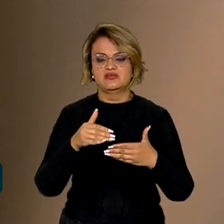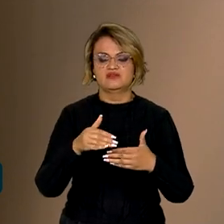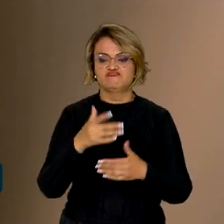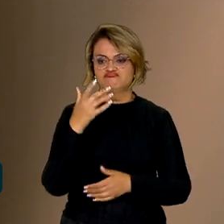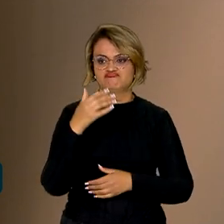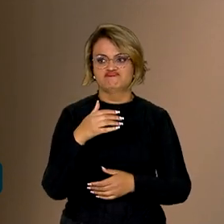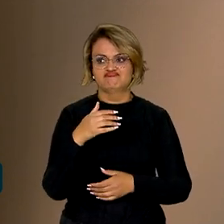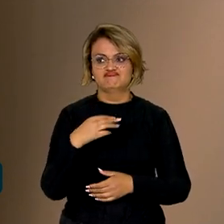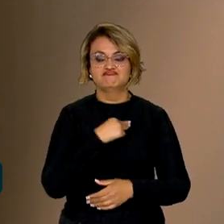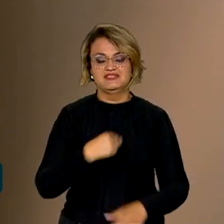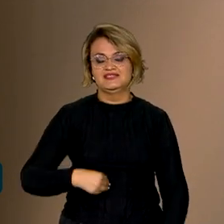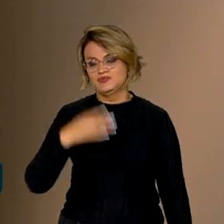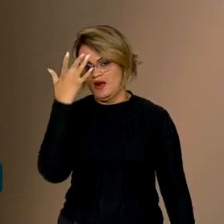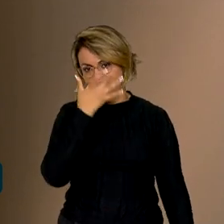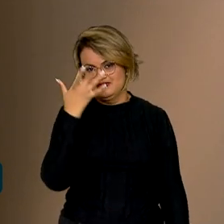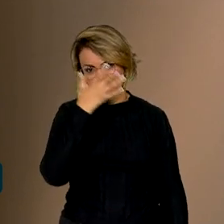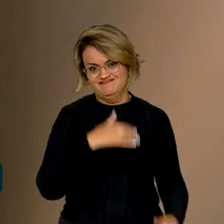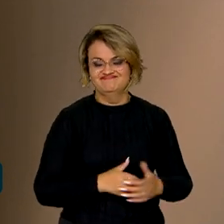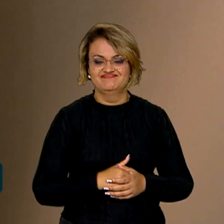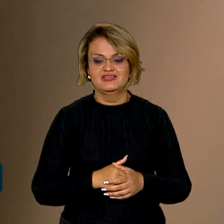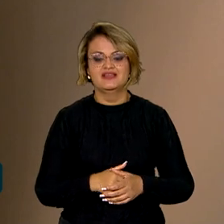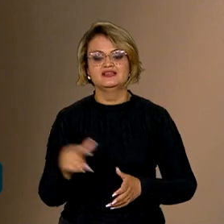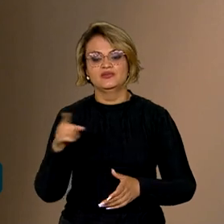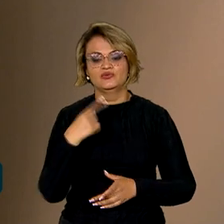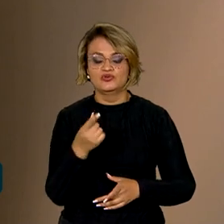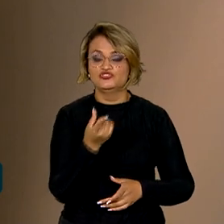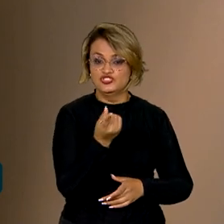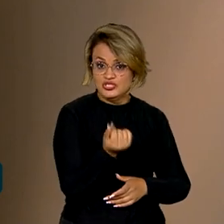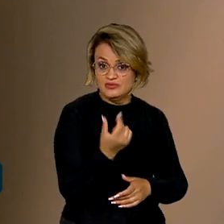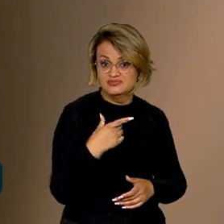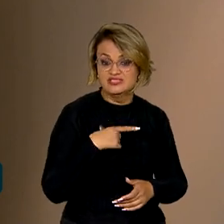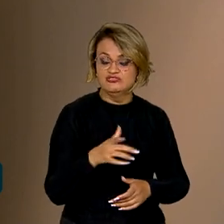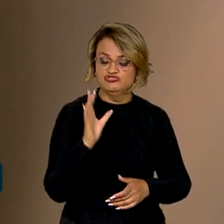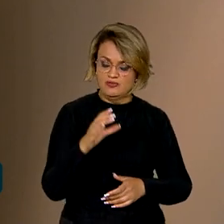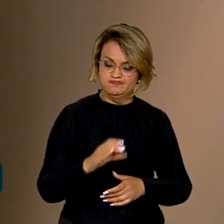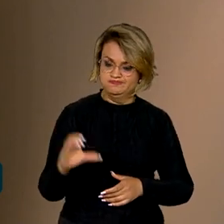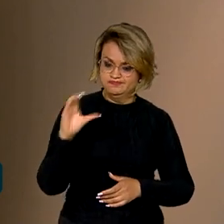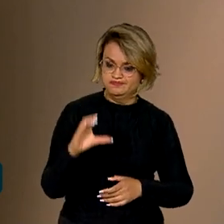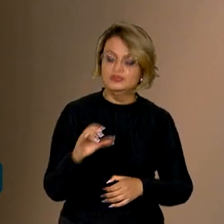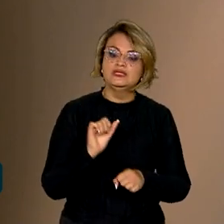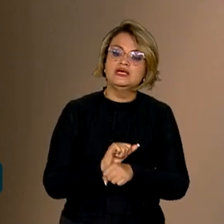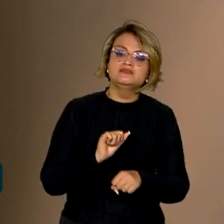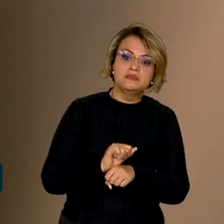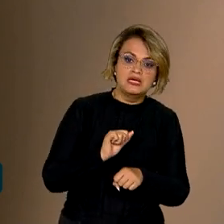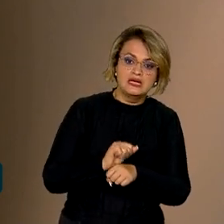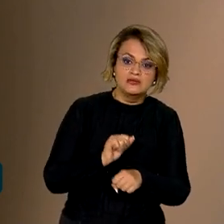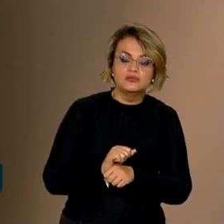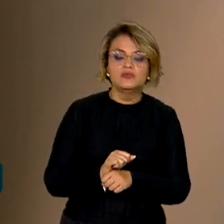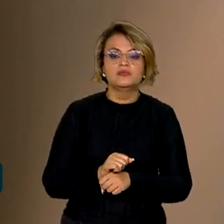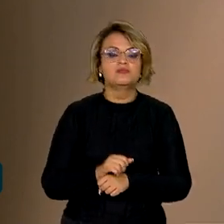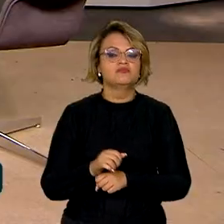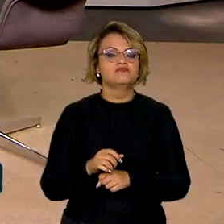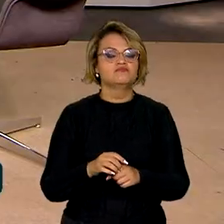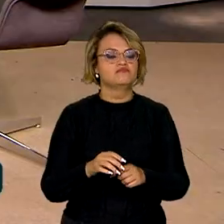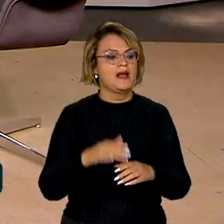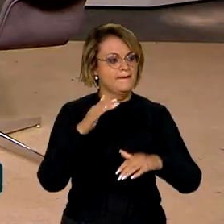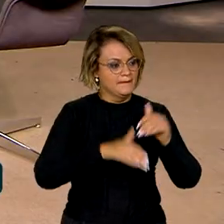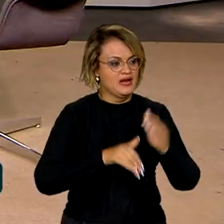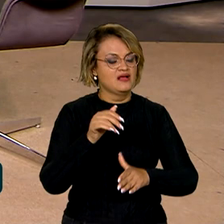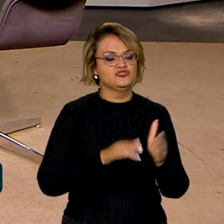ministro Haddad. Então, nós estamos com o fundo já em operação, preparado para essas diferentes ações,